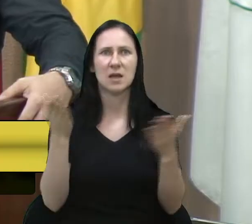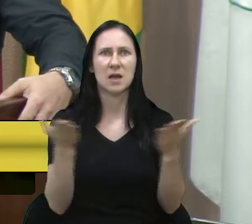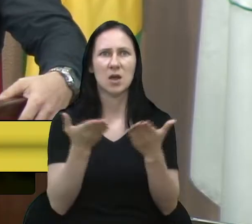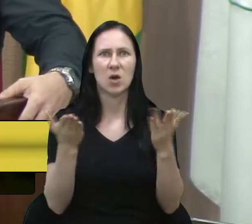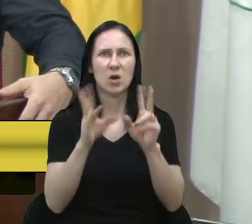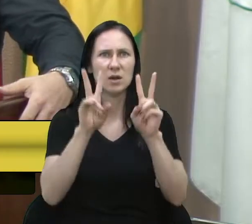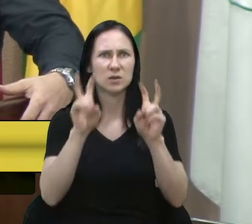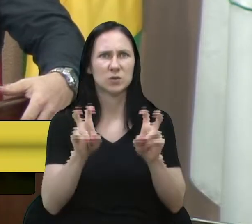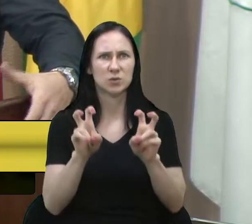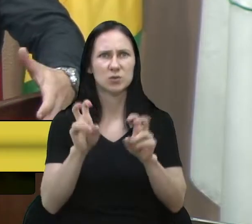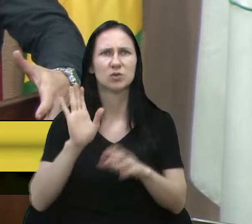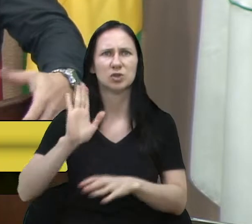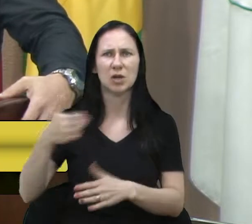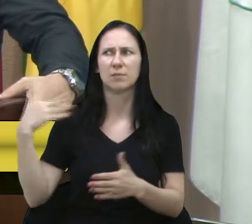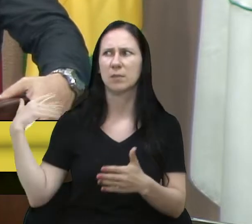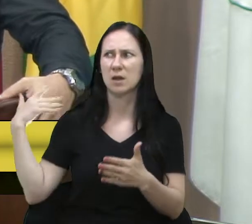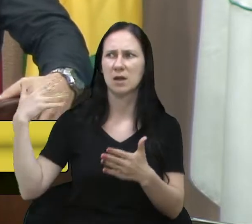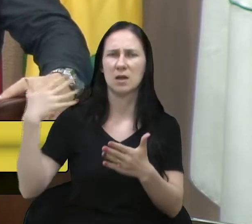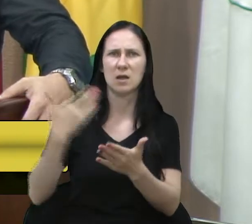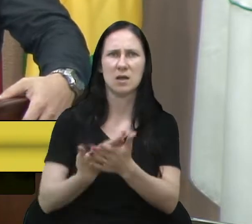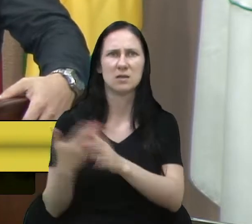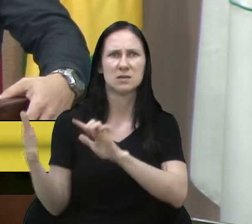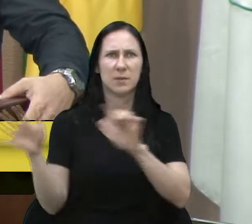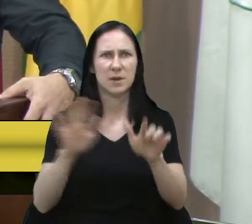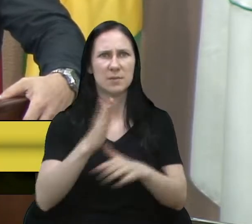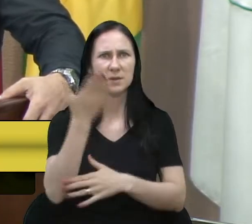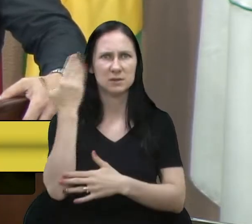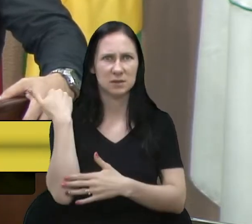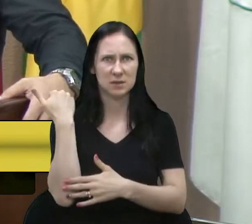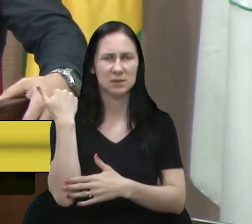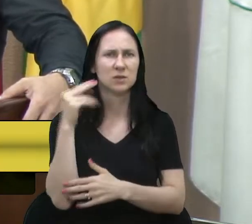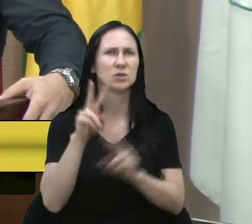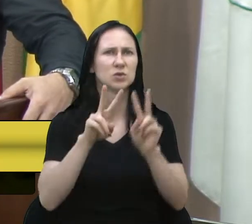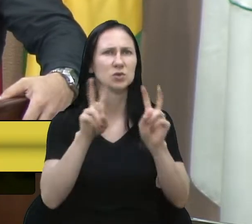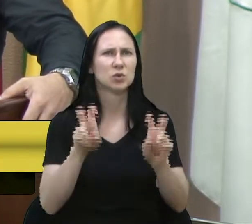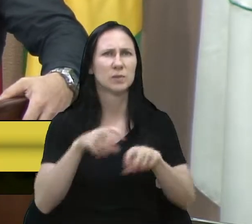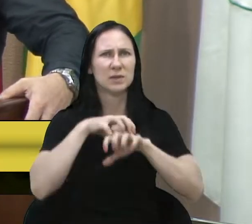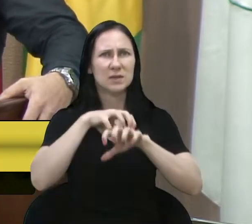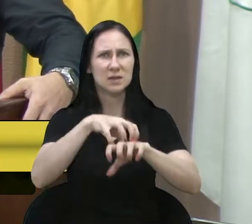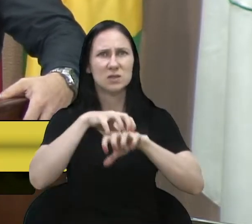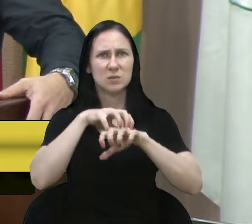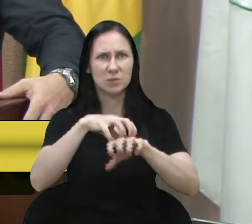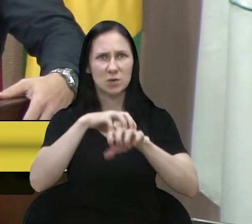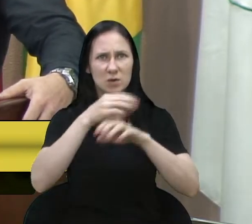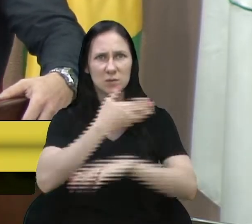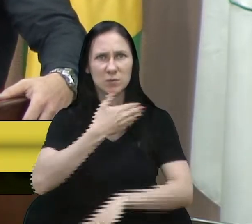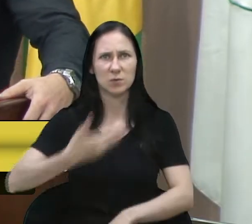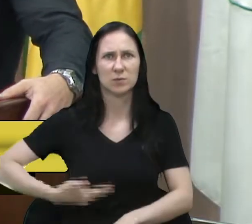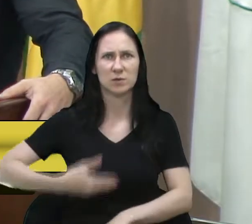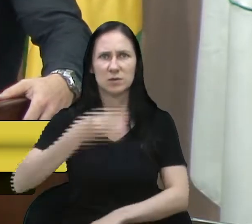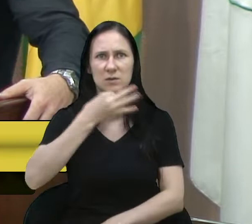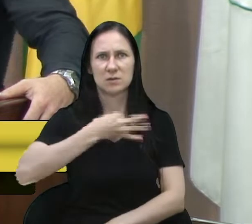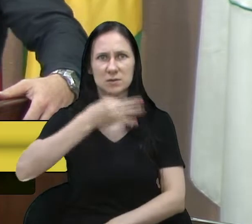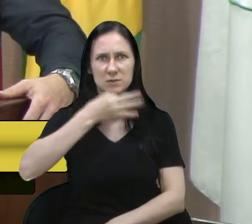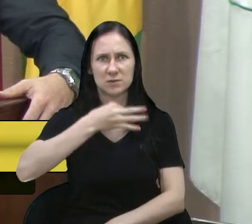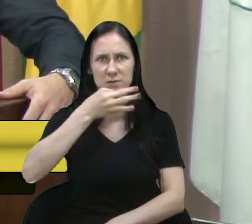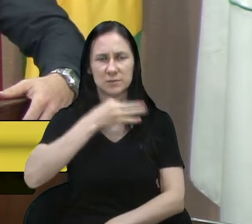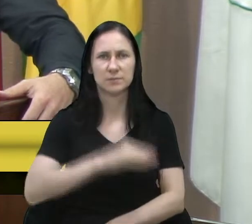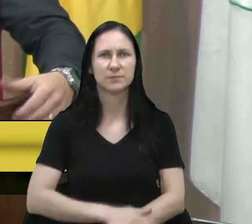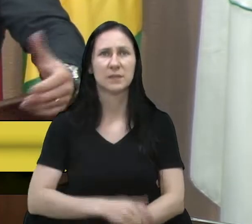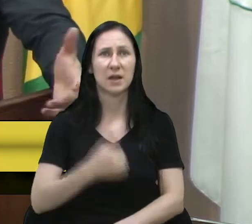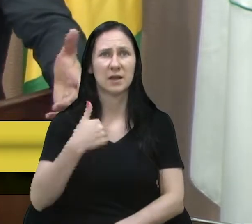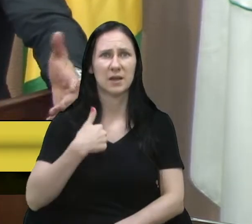ele já vem repercutindo desde semana passada, que é a respeito do transporte público aqui de Caxias do Sul. E eu, como